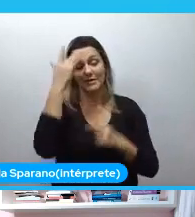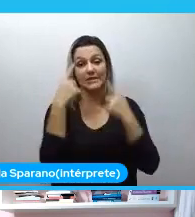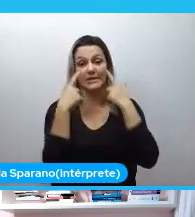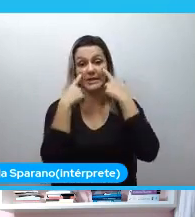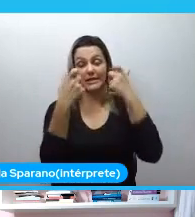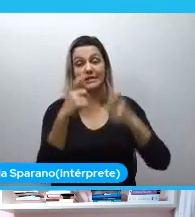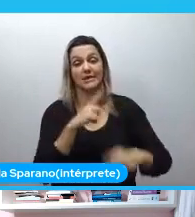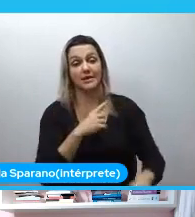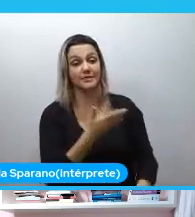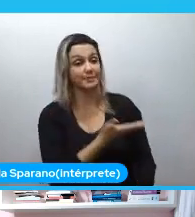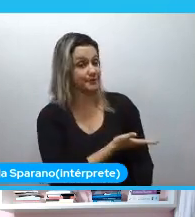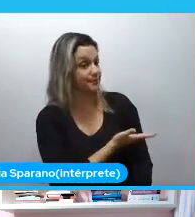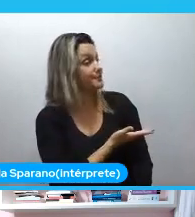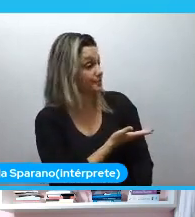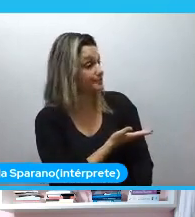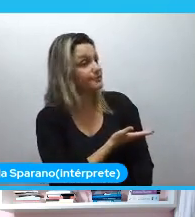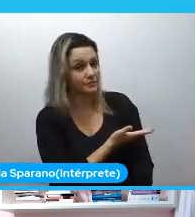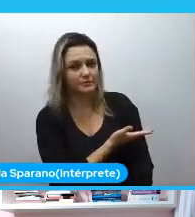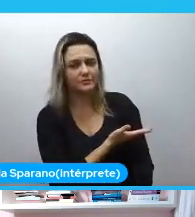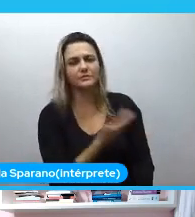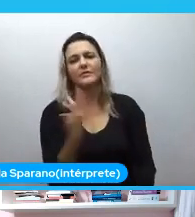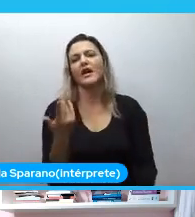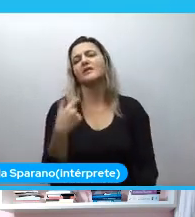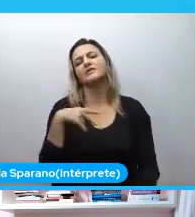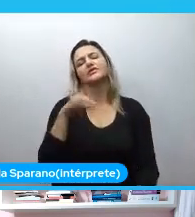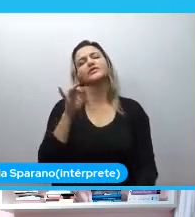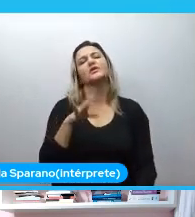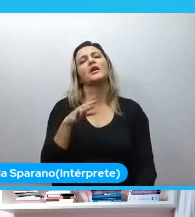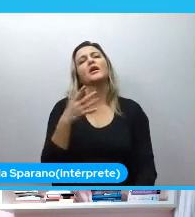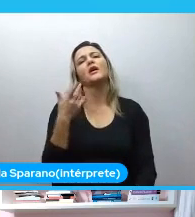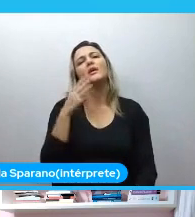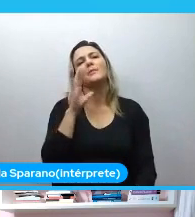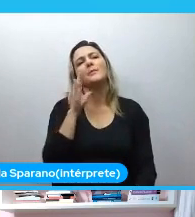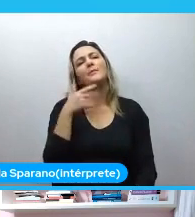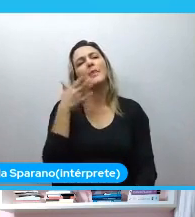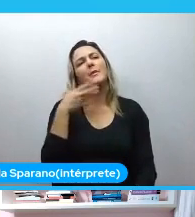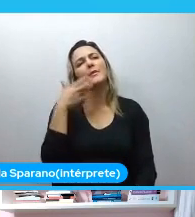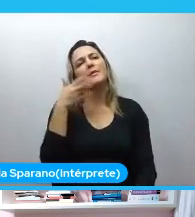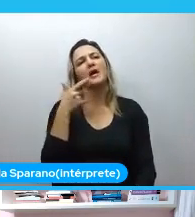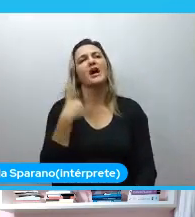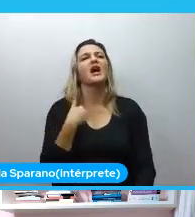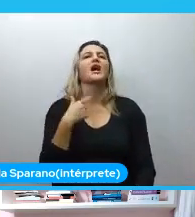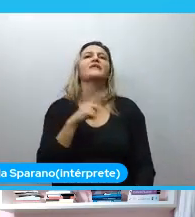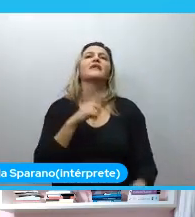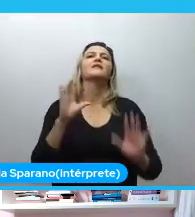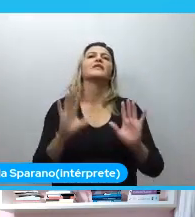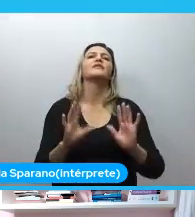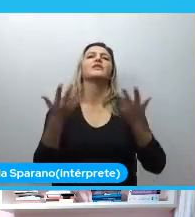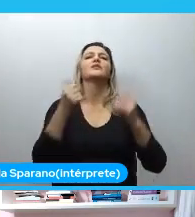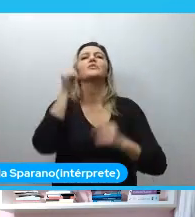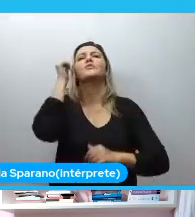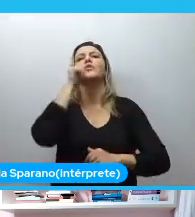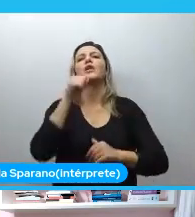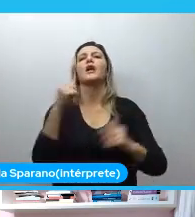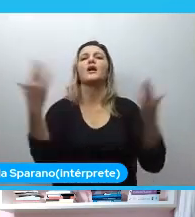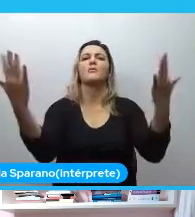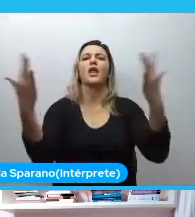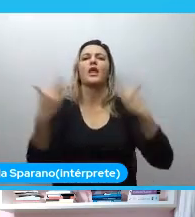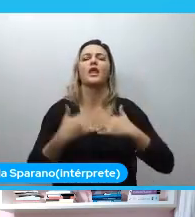ver que o discurso de que, ah, não aparece... A gente fez um evento, não vieram mulheres porque elas não queriam.